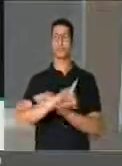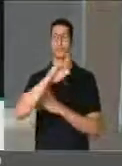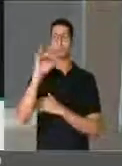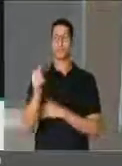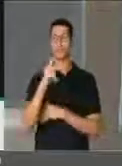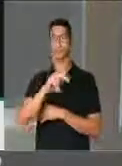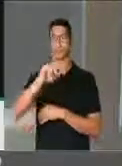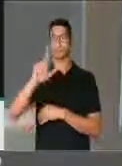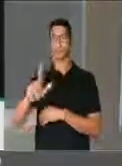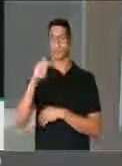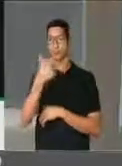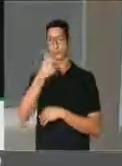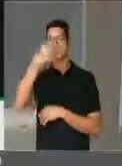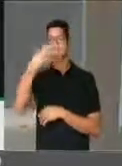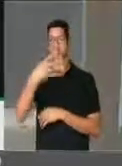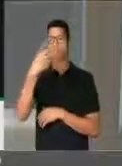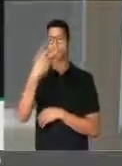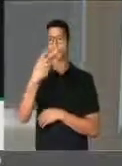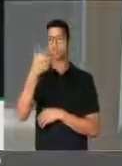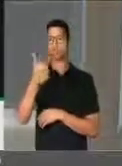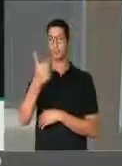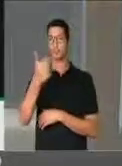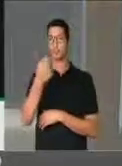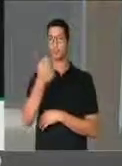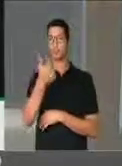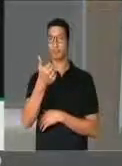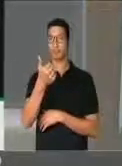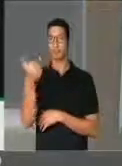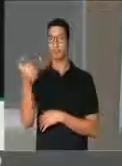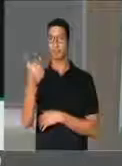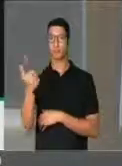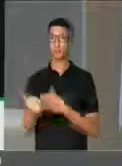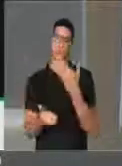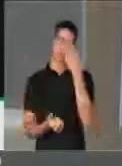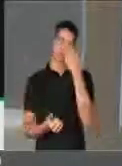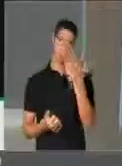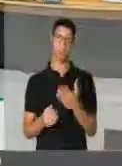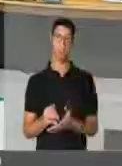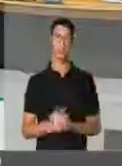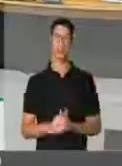o PL 2431 de 2011. Obrigado.